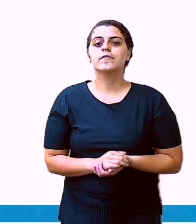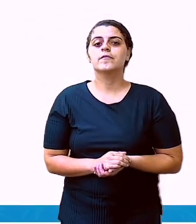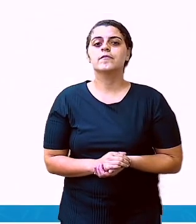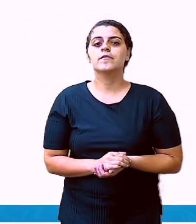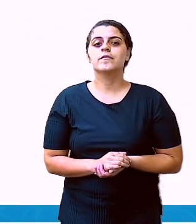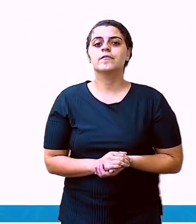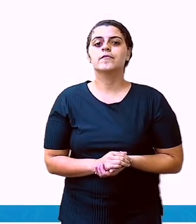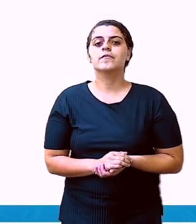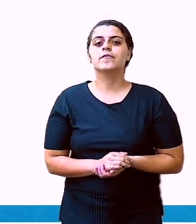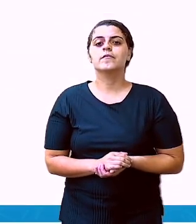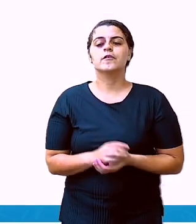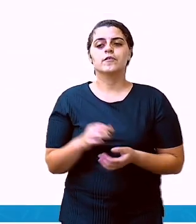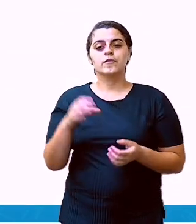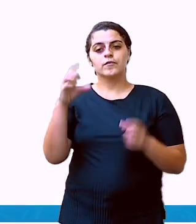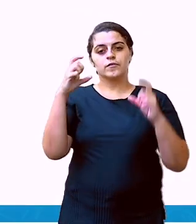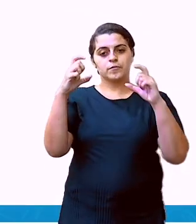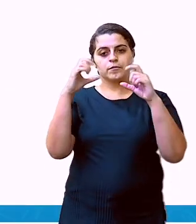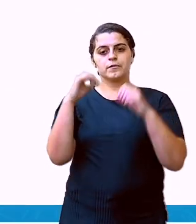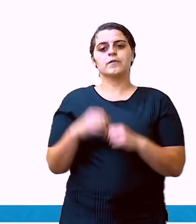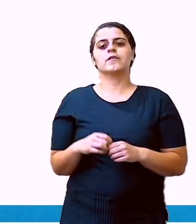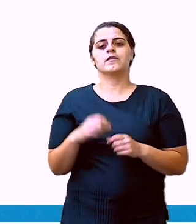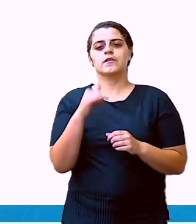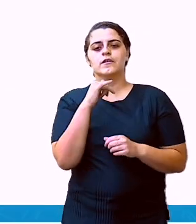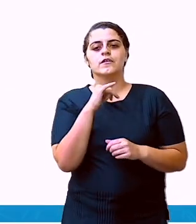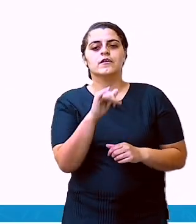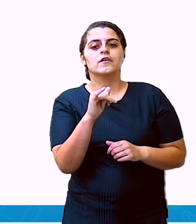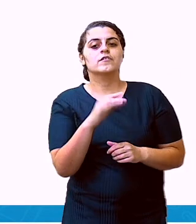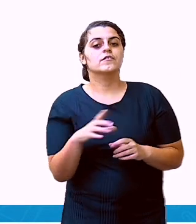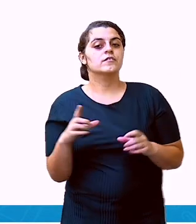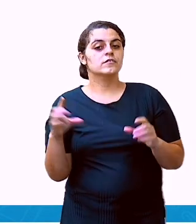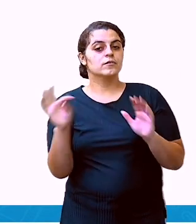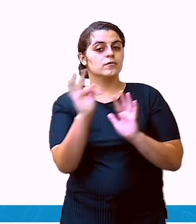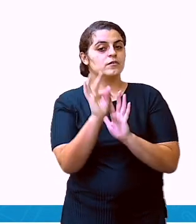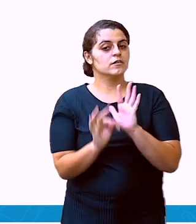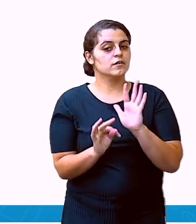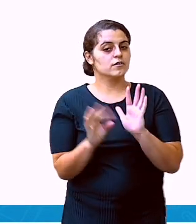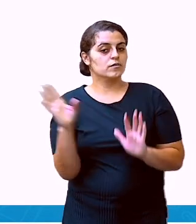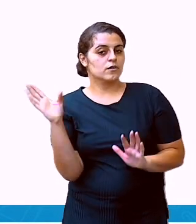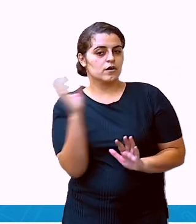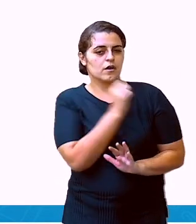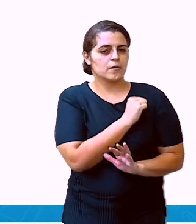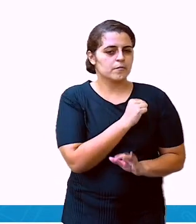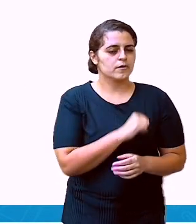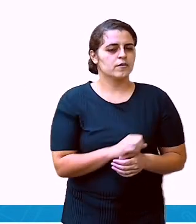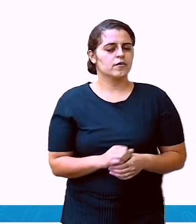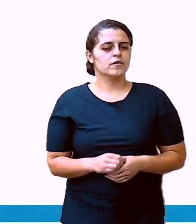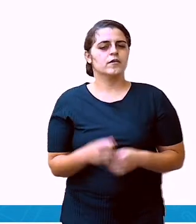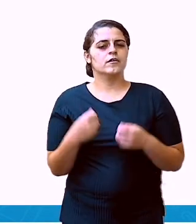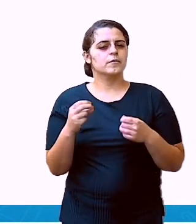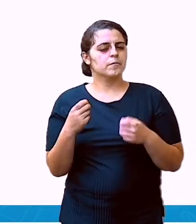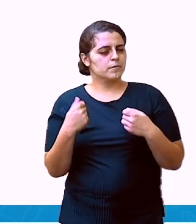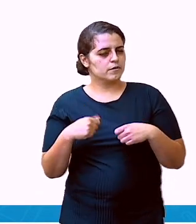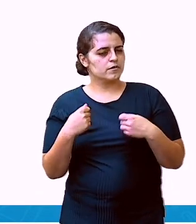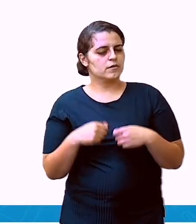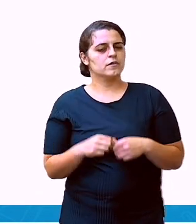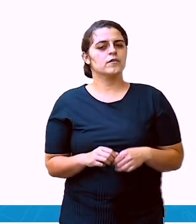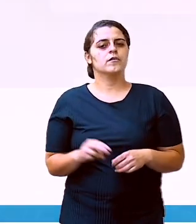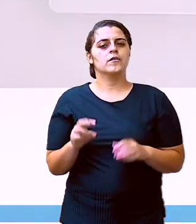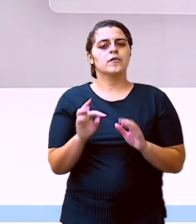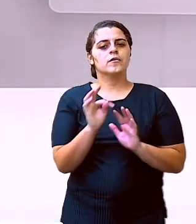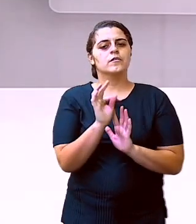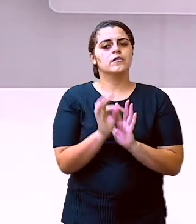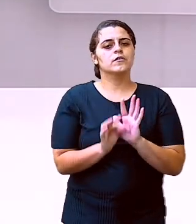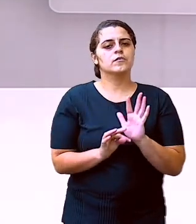Muito bem. Os bilhetes são textos curtos, não é mesmo? Mas exige que seja escrito de uma certa